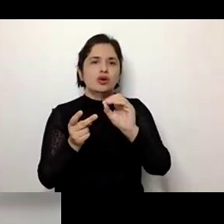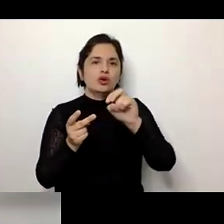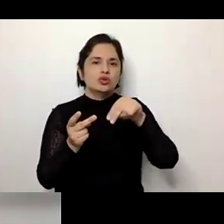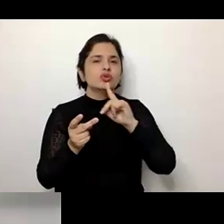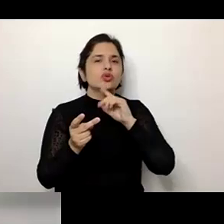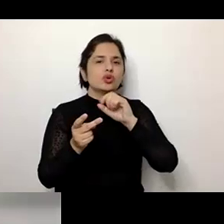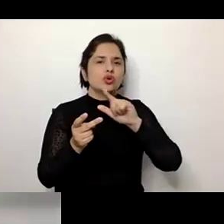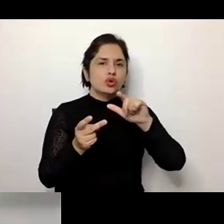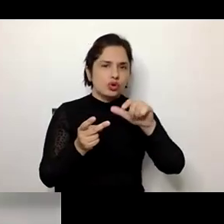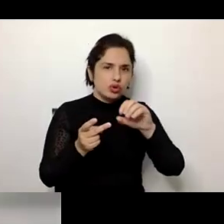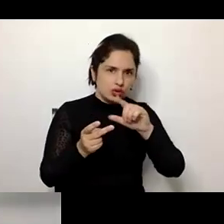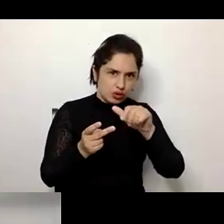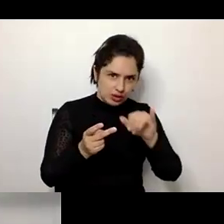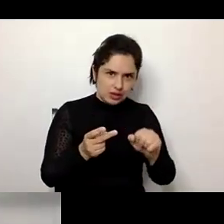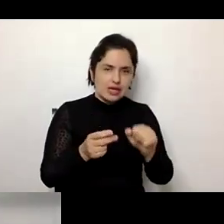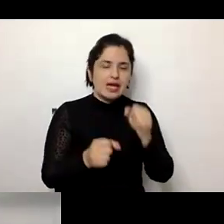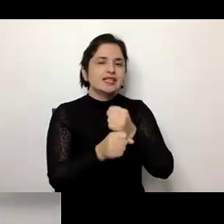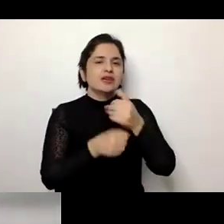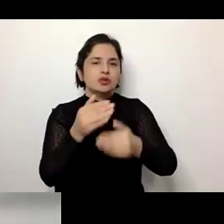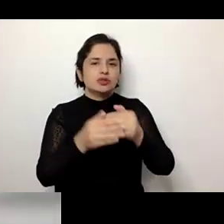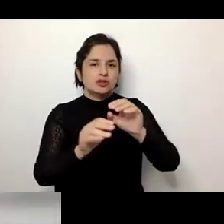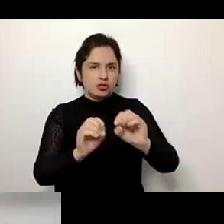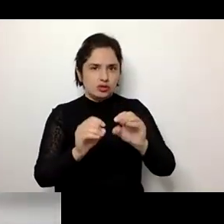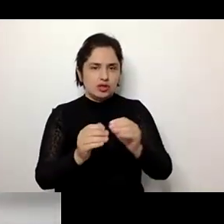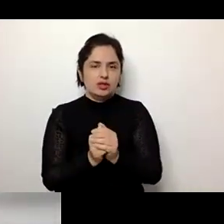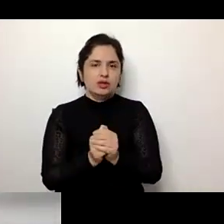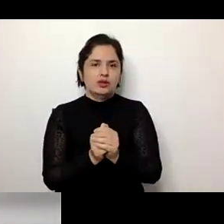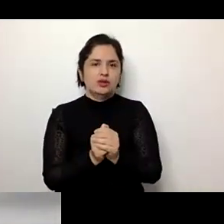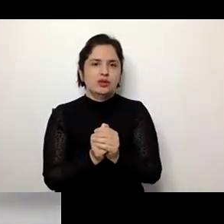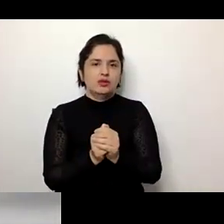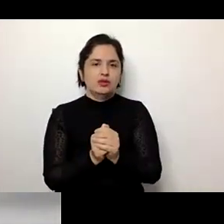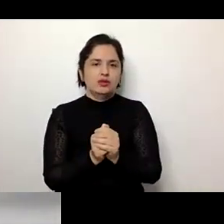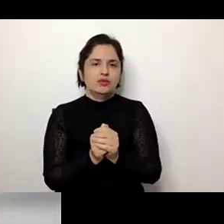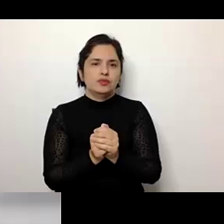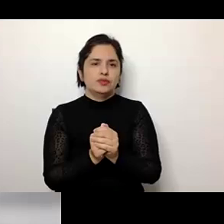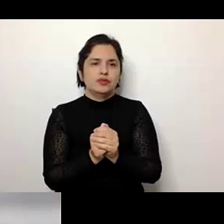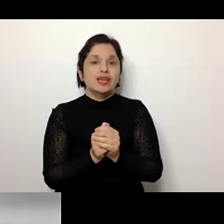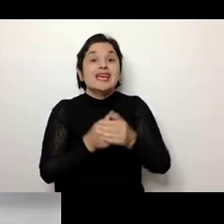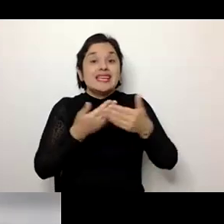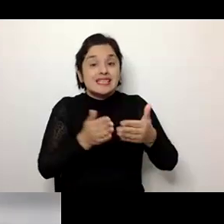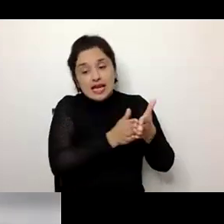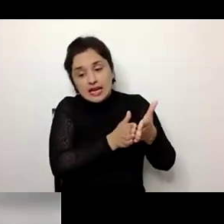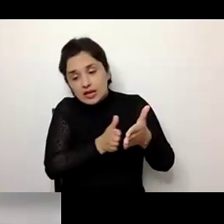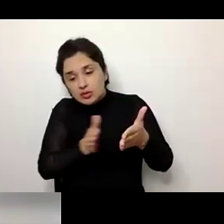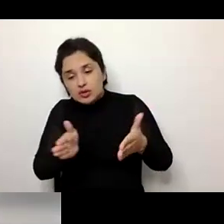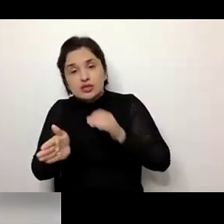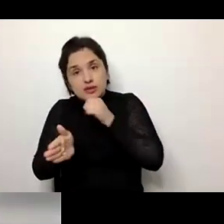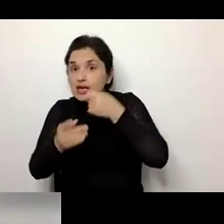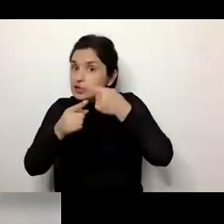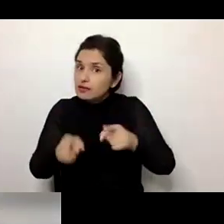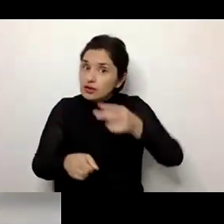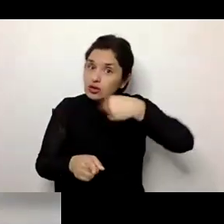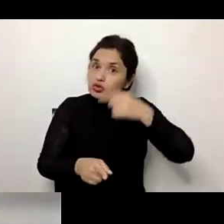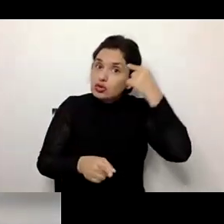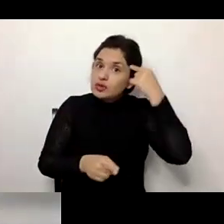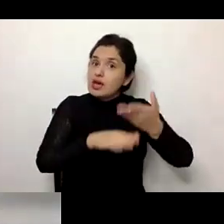educativo junto às pessoas idosas, as pessoas em processo de envelhecimento. Porque, diferente do que pensávamos